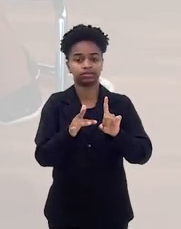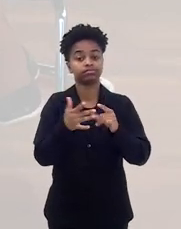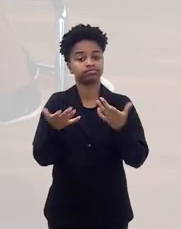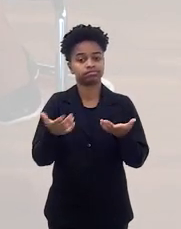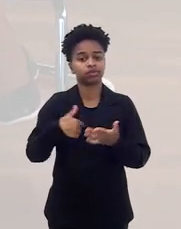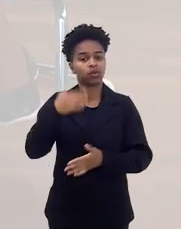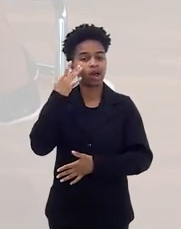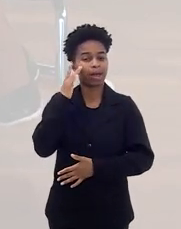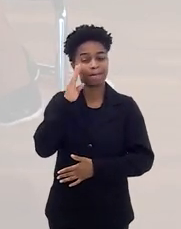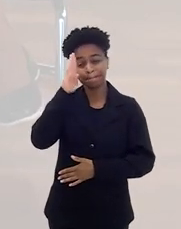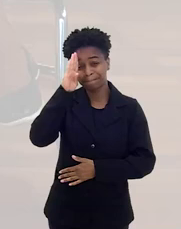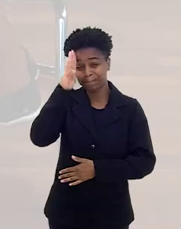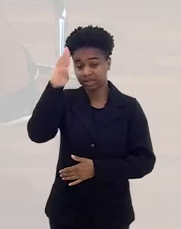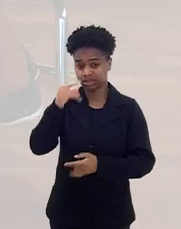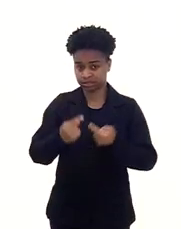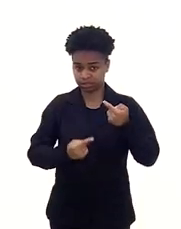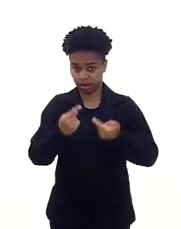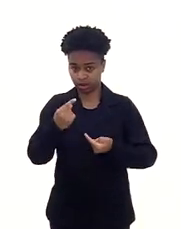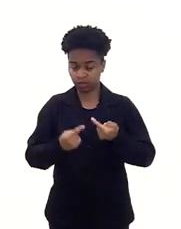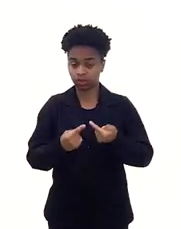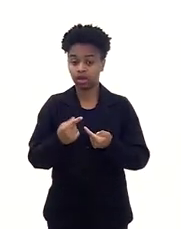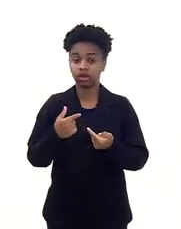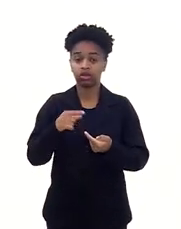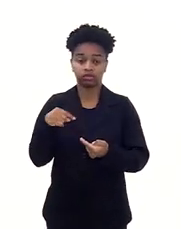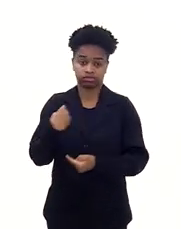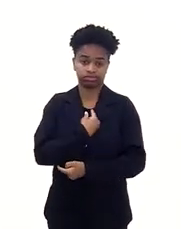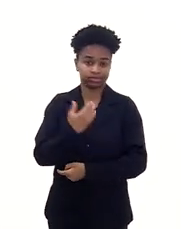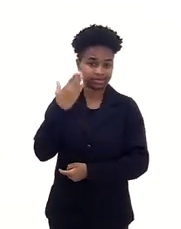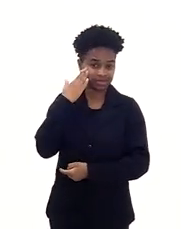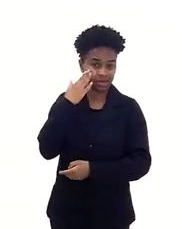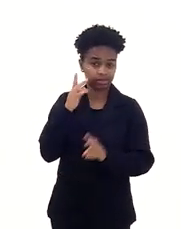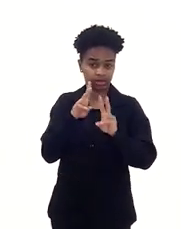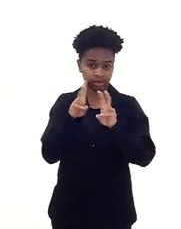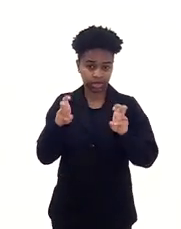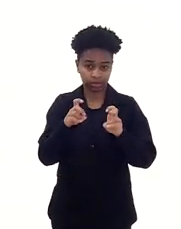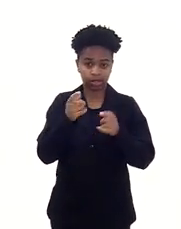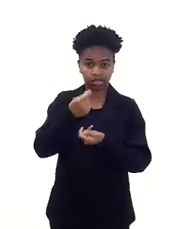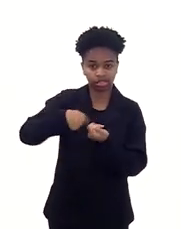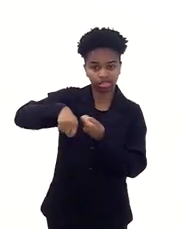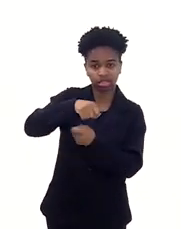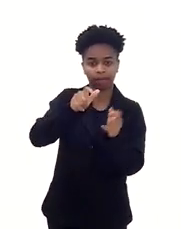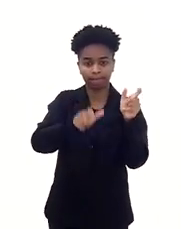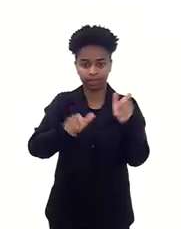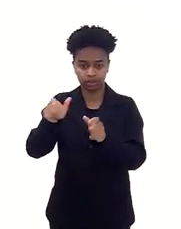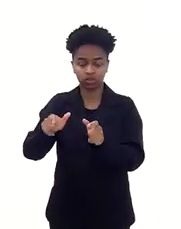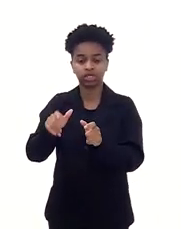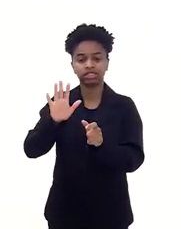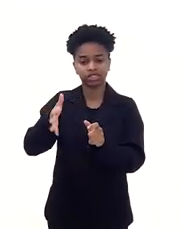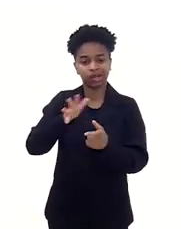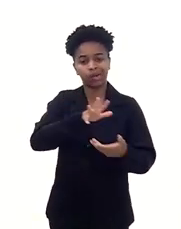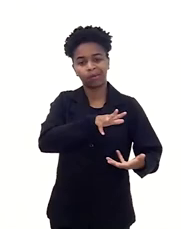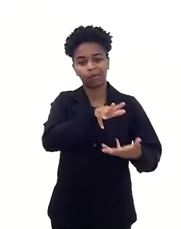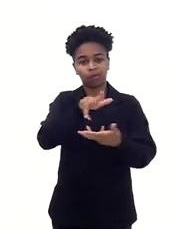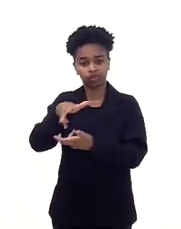acho que essa é uma principal questão. A gente sabe que o tema do tráfico de pessoas internacionalmente foi consolidado em